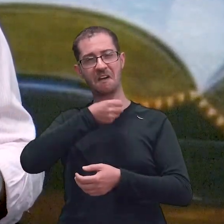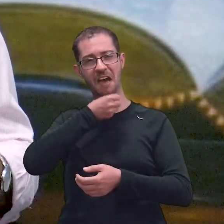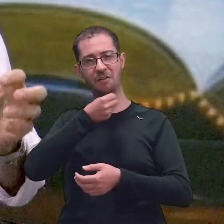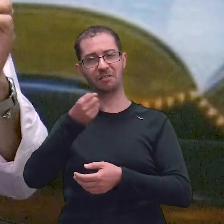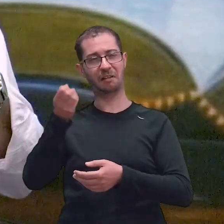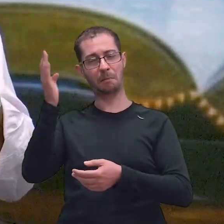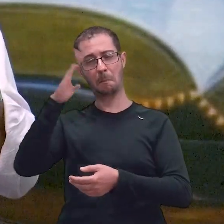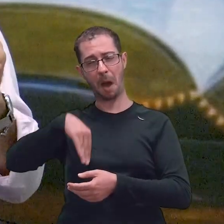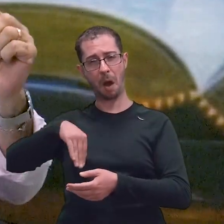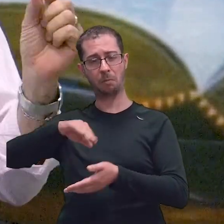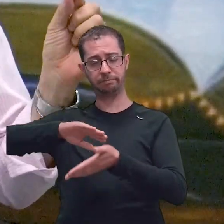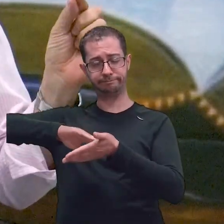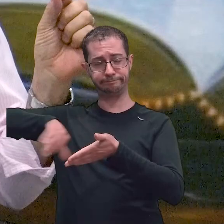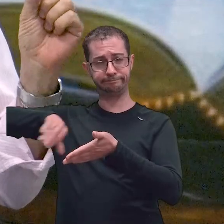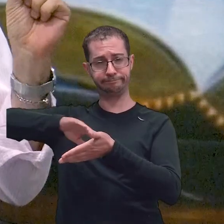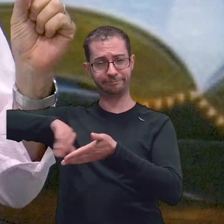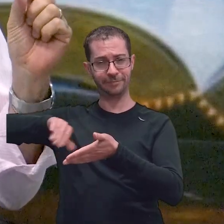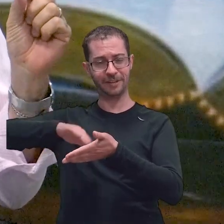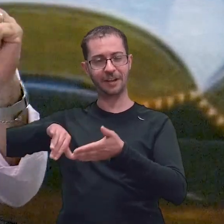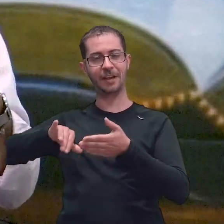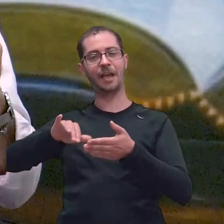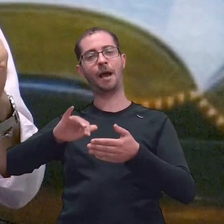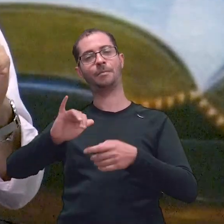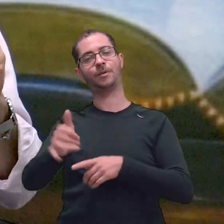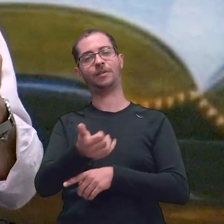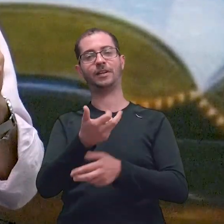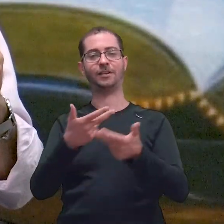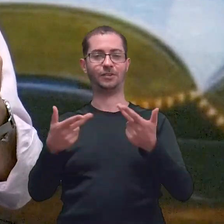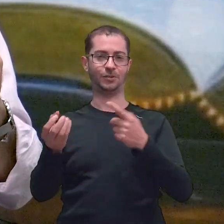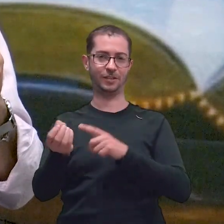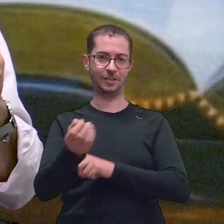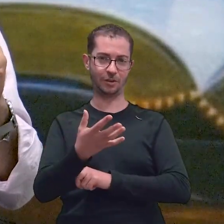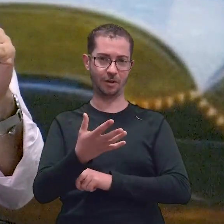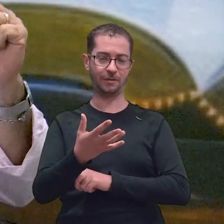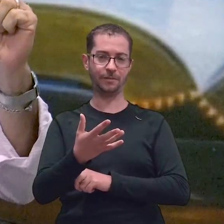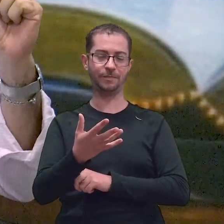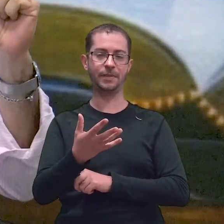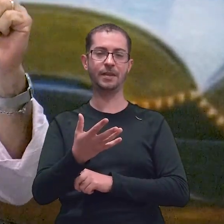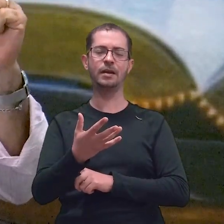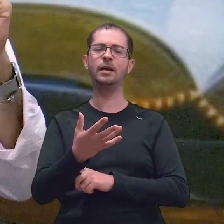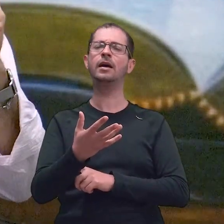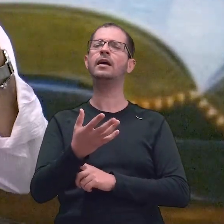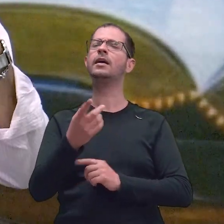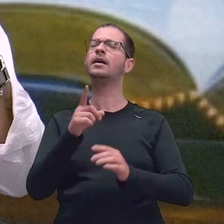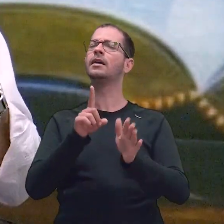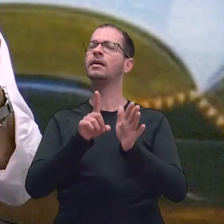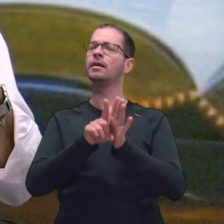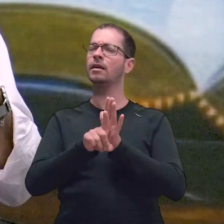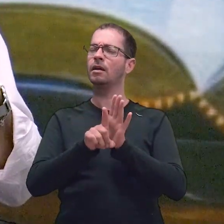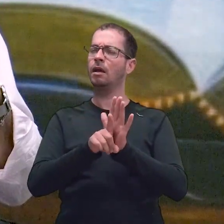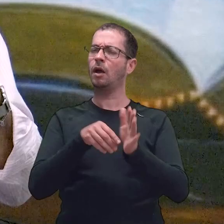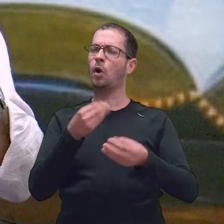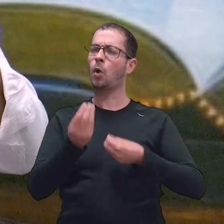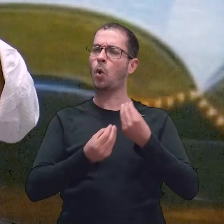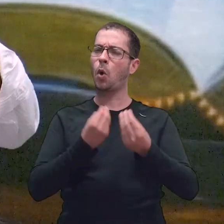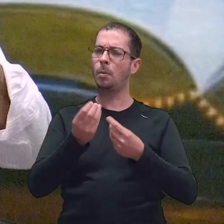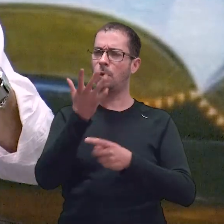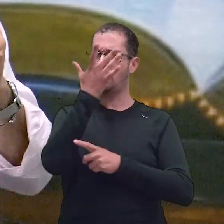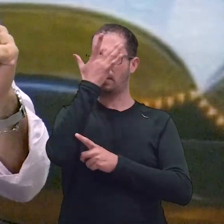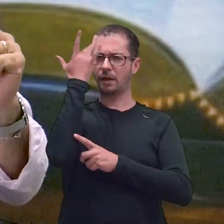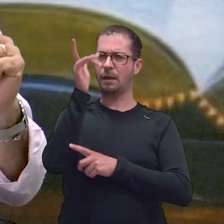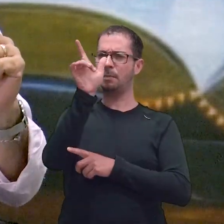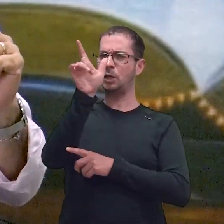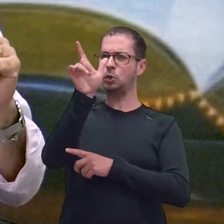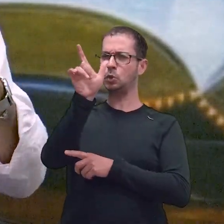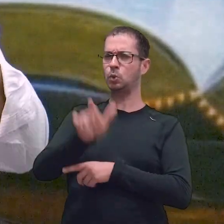coisa aqui ainda. De que maneira... Essa aqui é uma pergunta. Nós temos que ler o verso de novo, 9. De que maneira poderá o jovem... Então, se